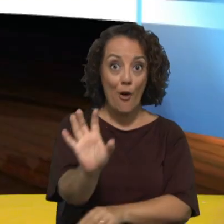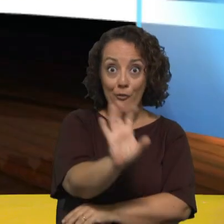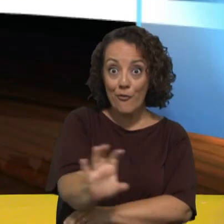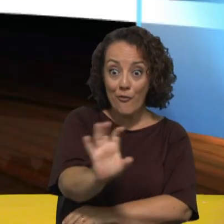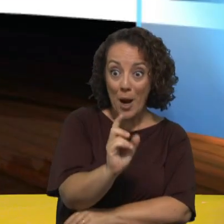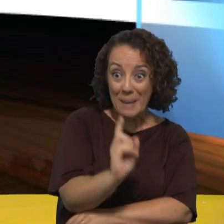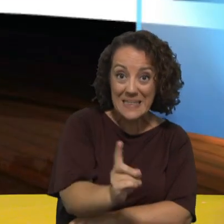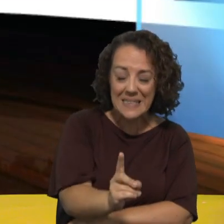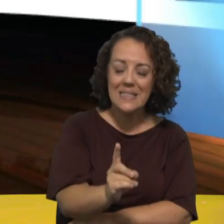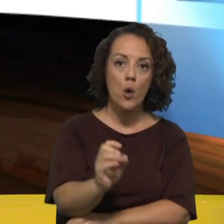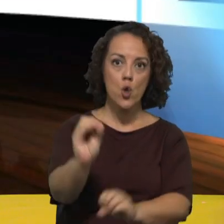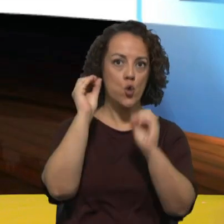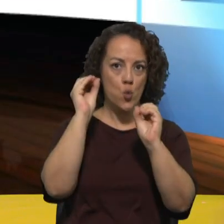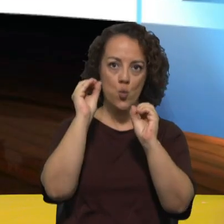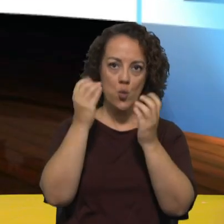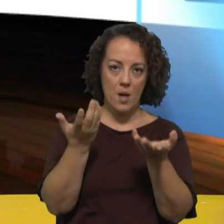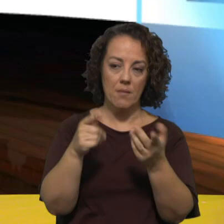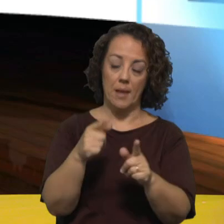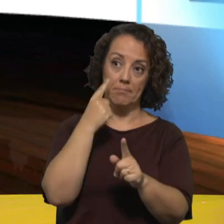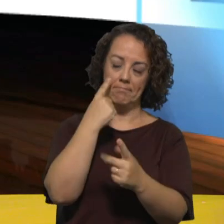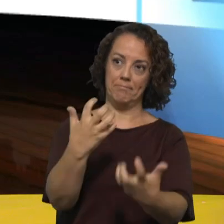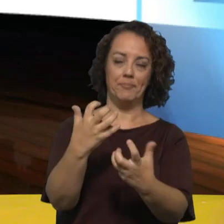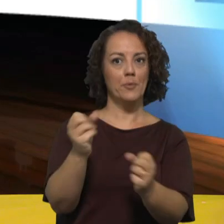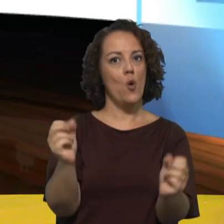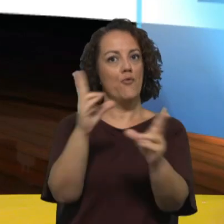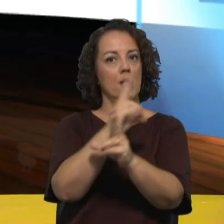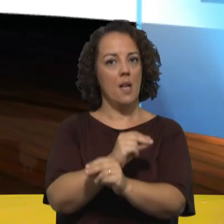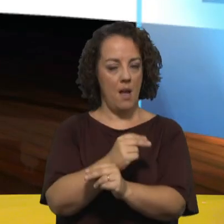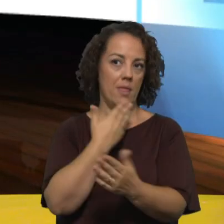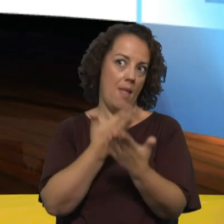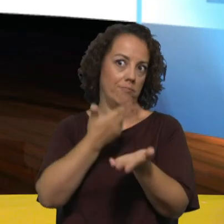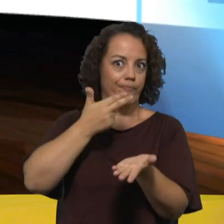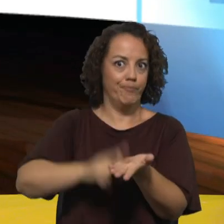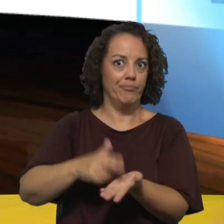nunca tinha acontecido. E, portanto, esta é uma das principais novidades e que eu acho que está, efetivamente, a acontecer.